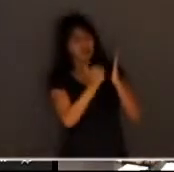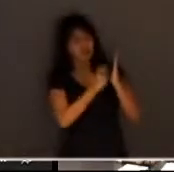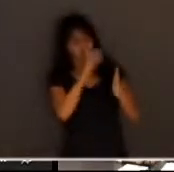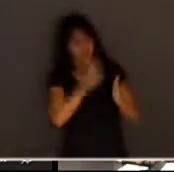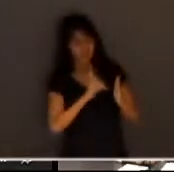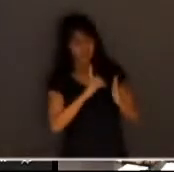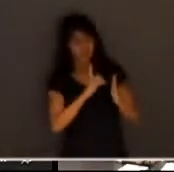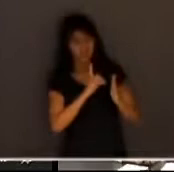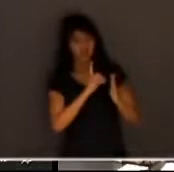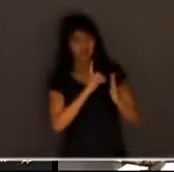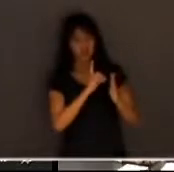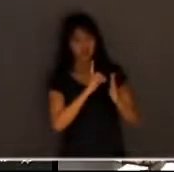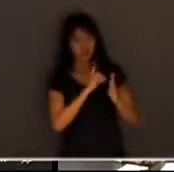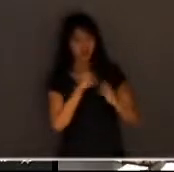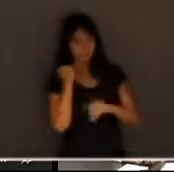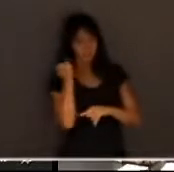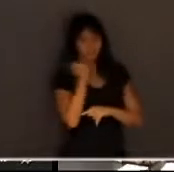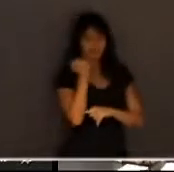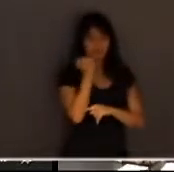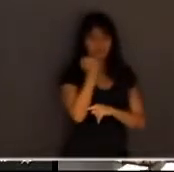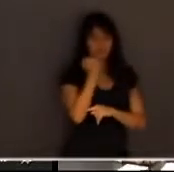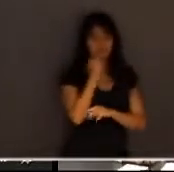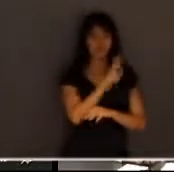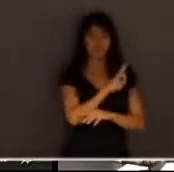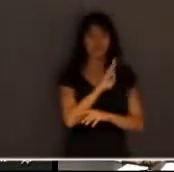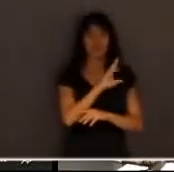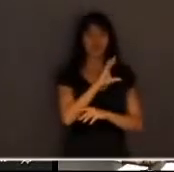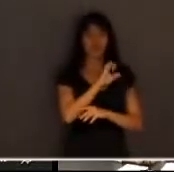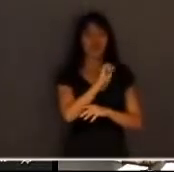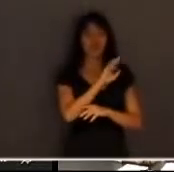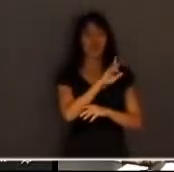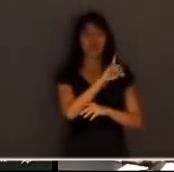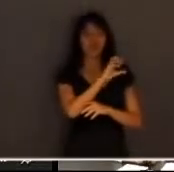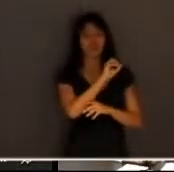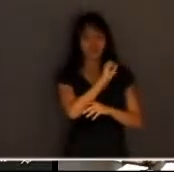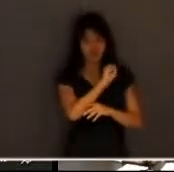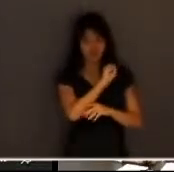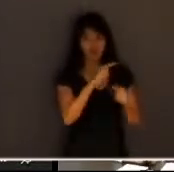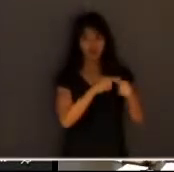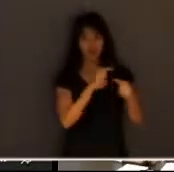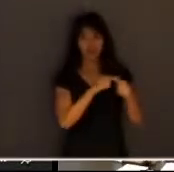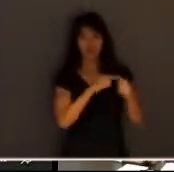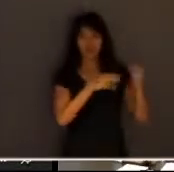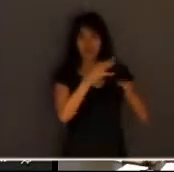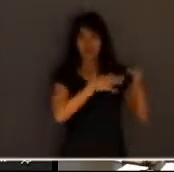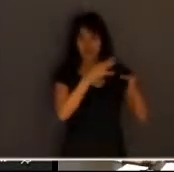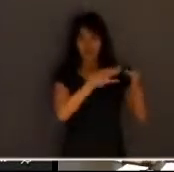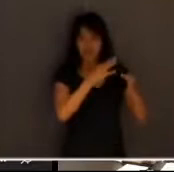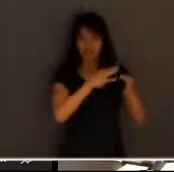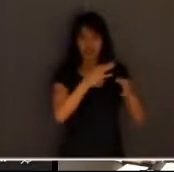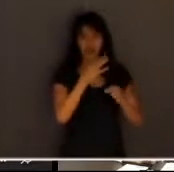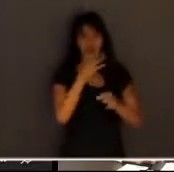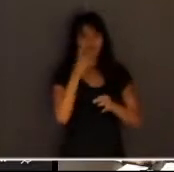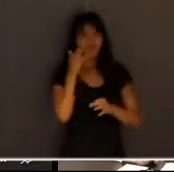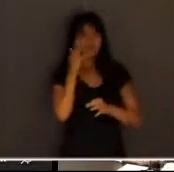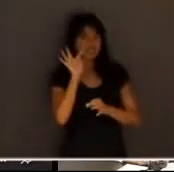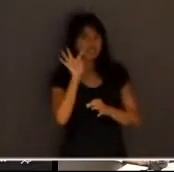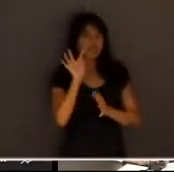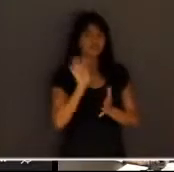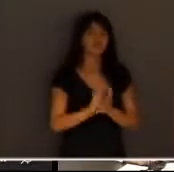1979 por caro vasac o jurista tcheco naturalizado francês vasac